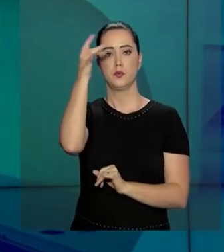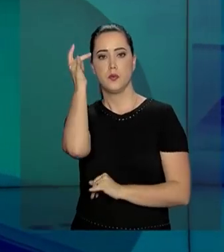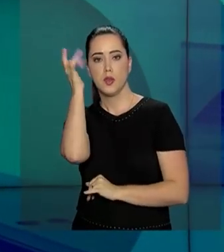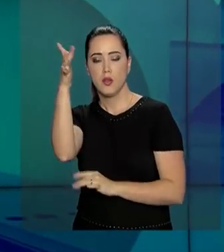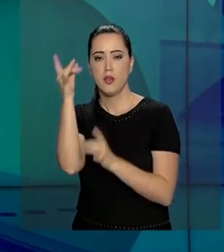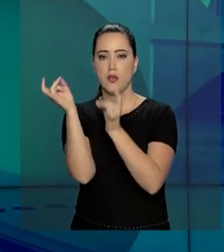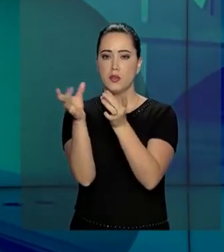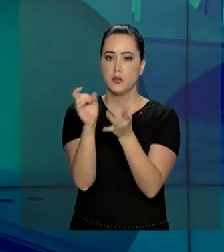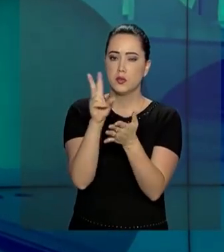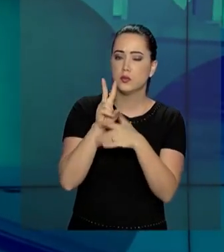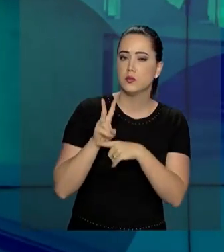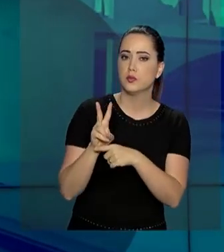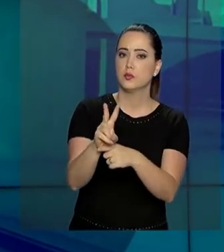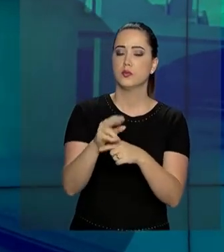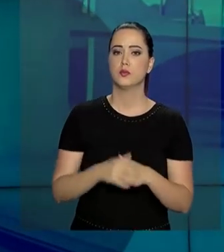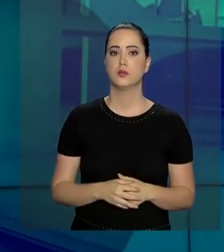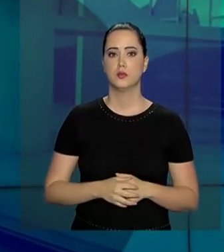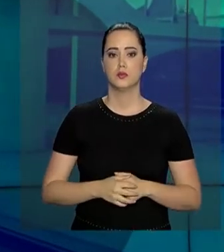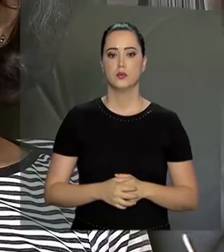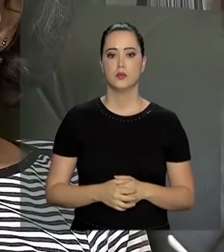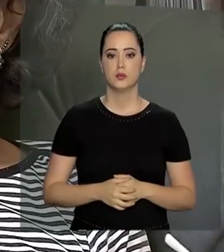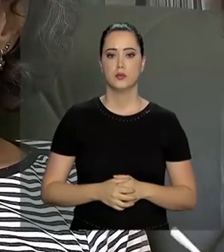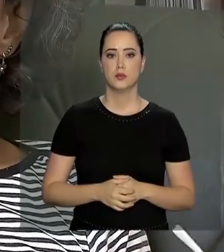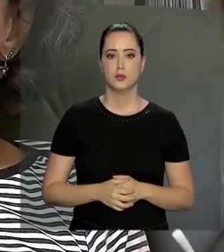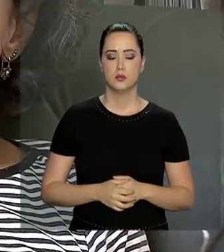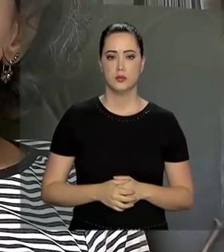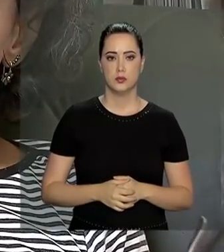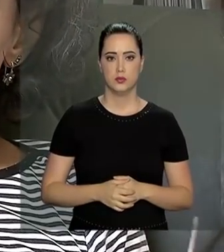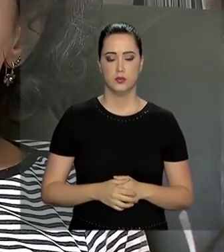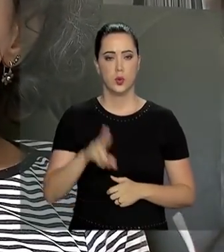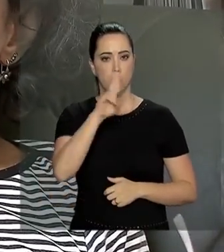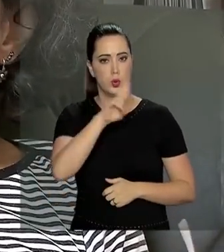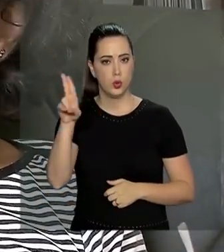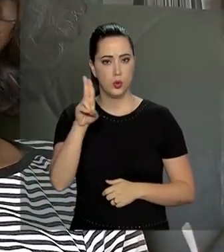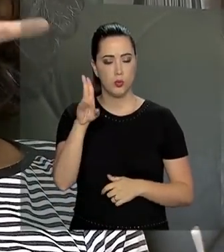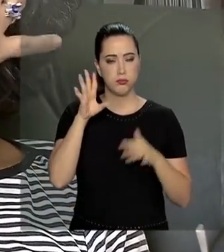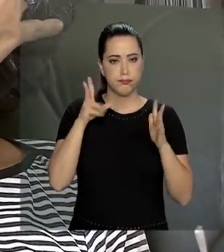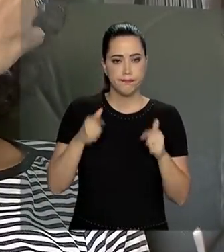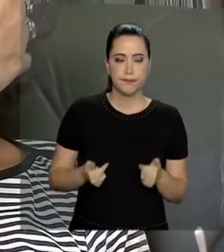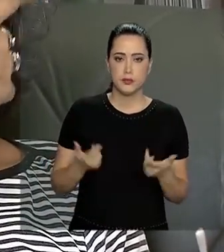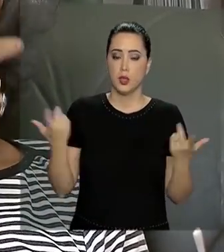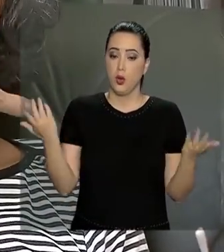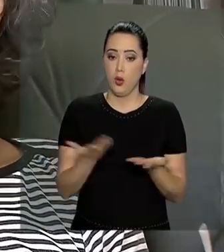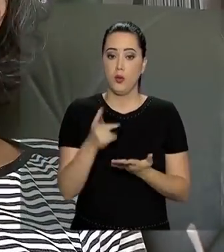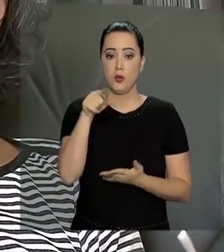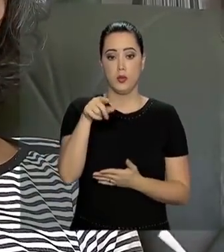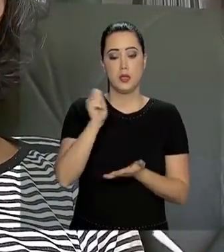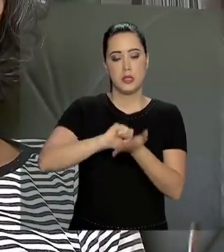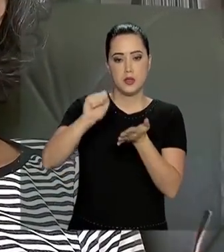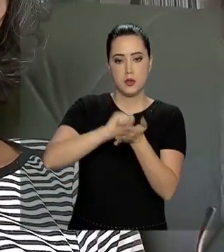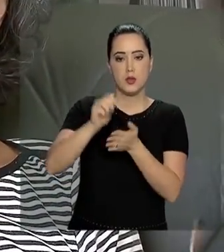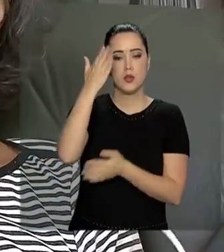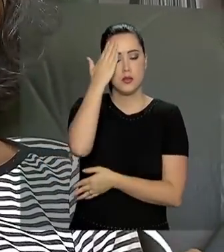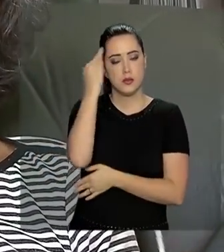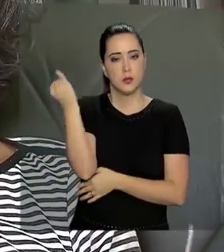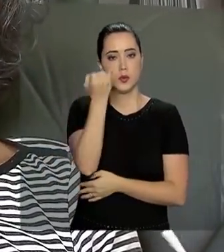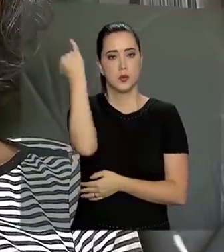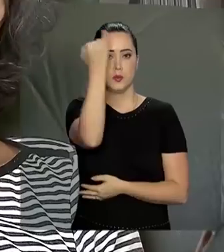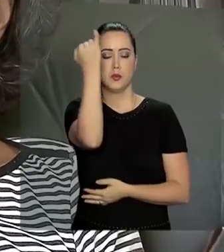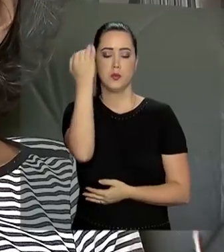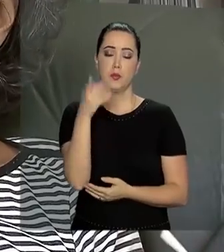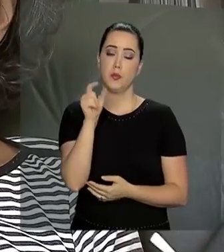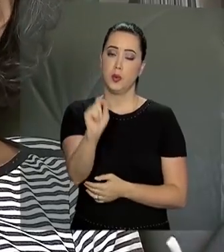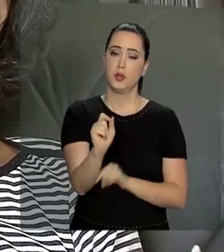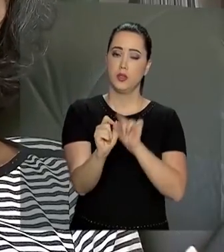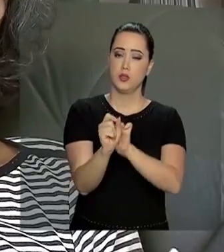facilitar a concessão de crédito. Nome limpo na praça. A escritora Nana conhece bem o valor de ter as